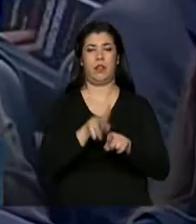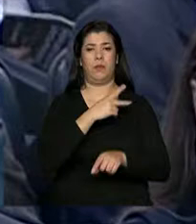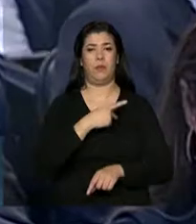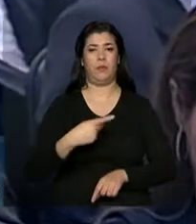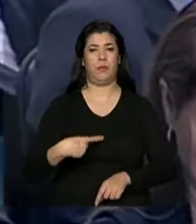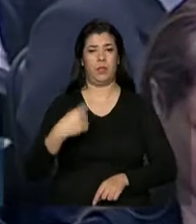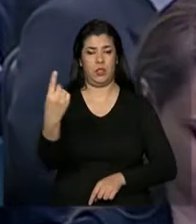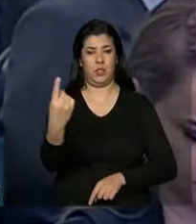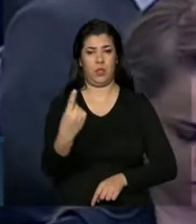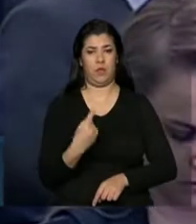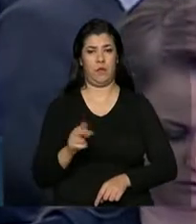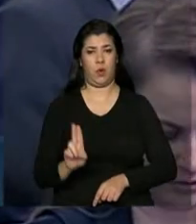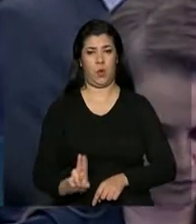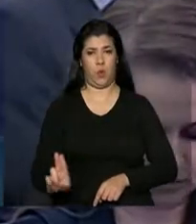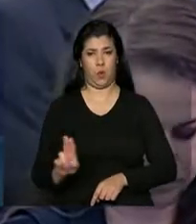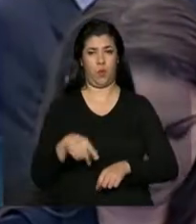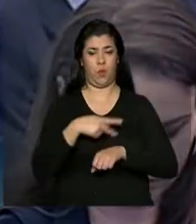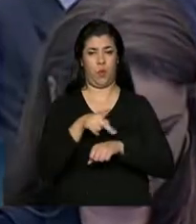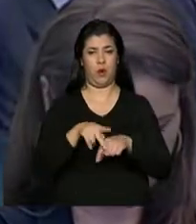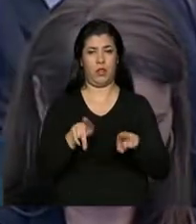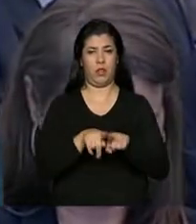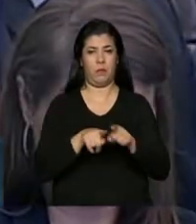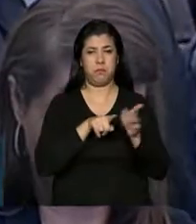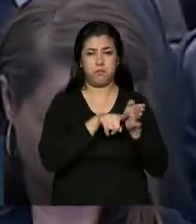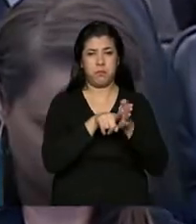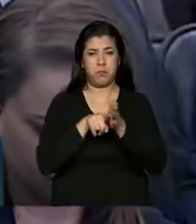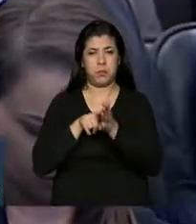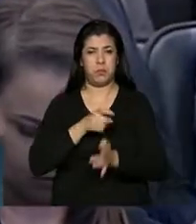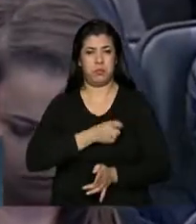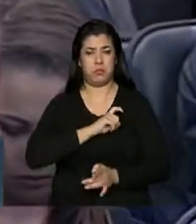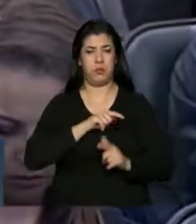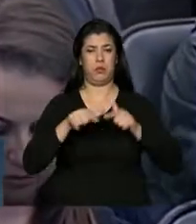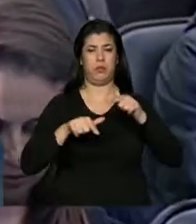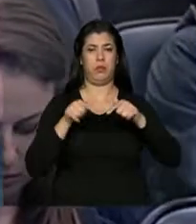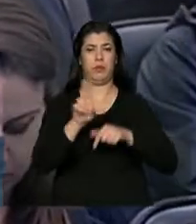veio do Uruguai, o inspetor do trabalho, Pedro Uzuma.